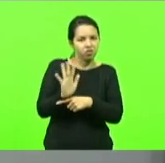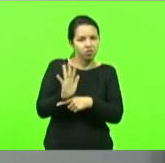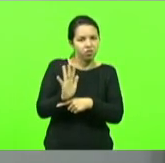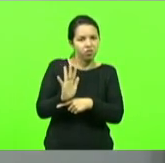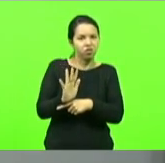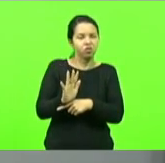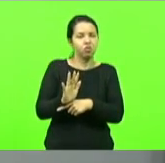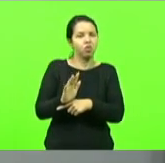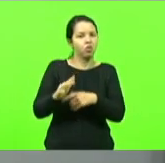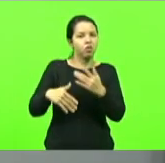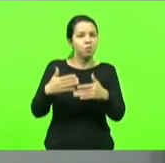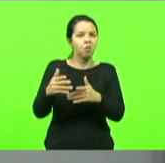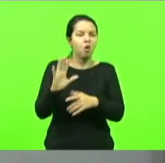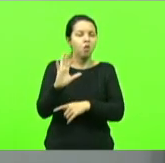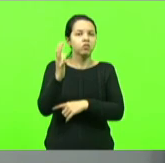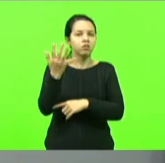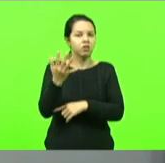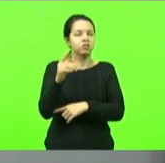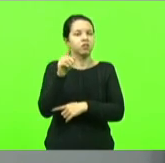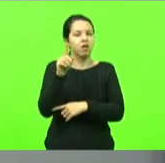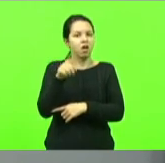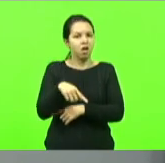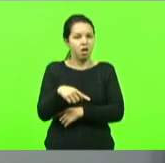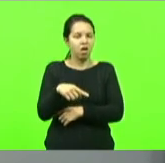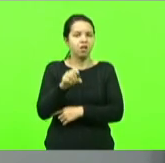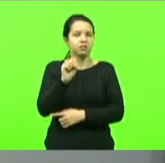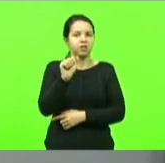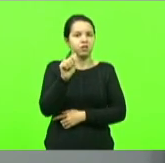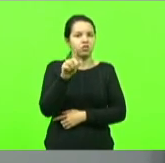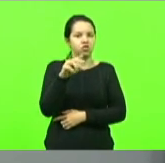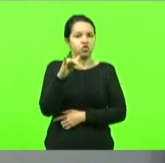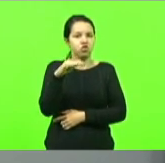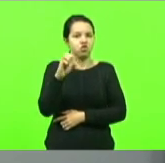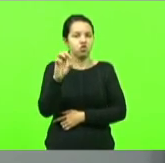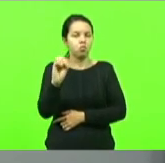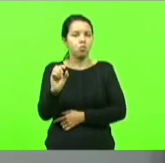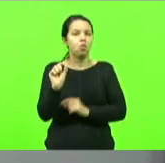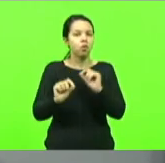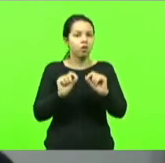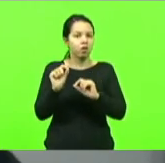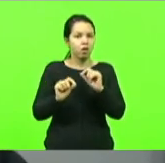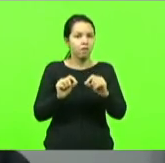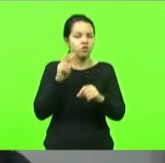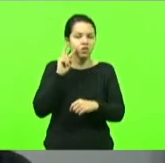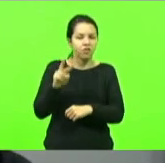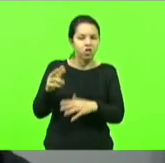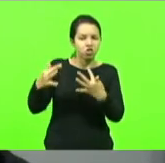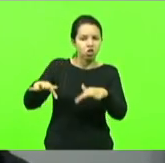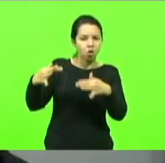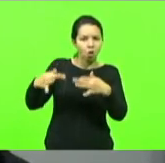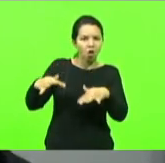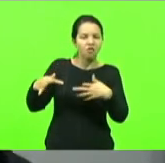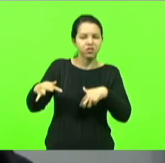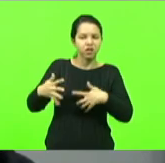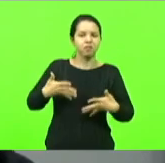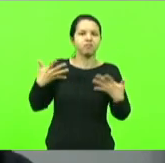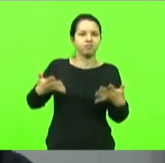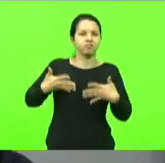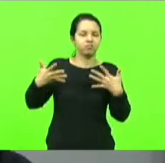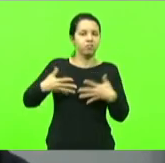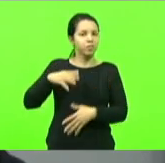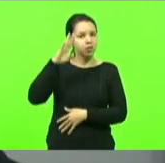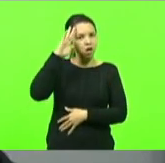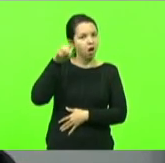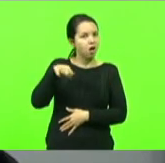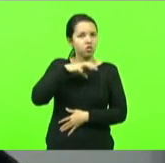sadismo. Sadismo é quando você fica alegre com a dor do outro, especialmente de um animal em defesa. O instinto